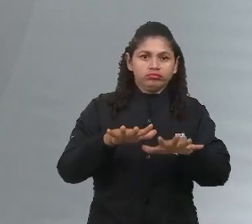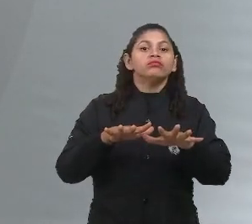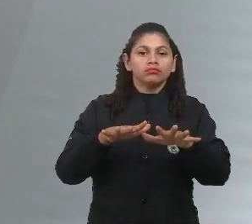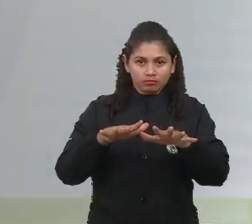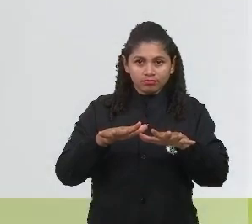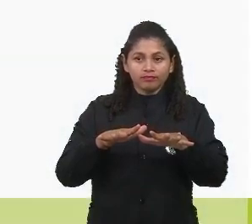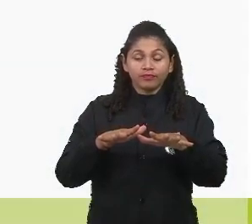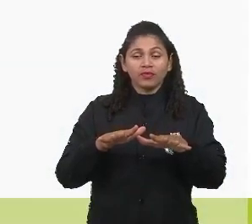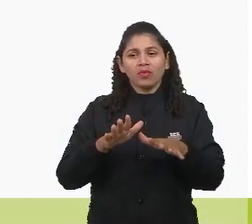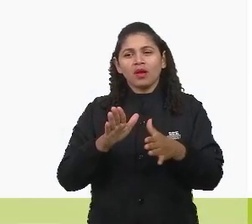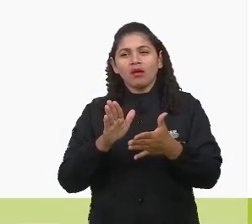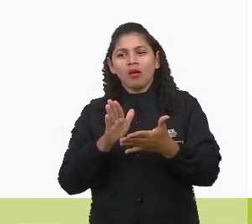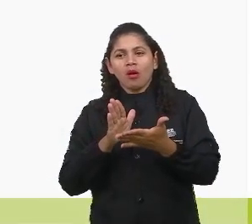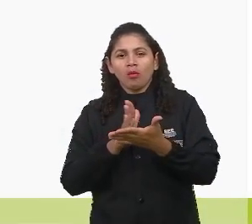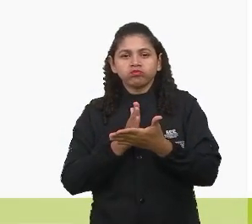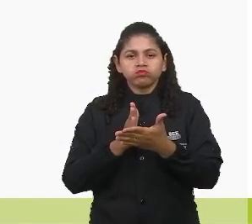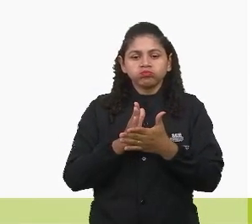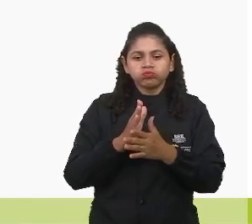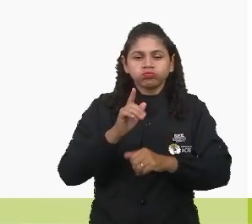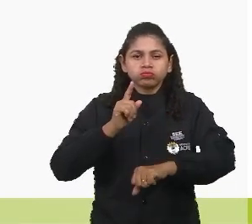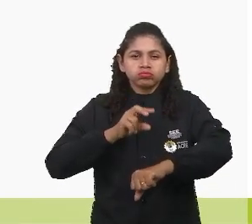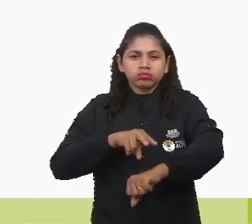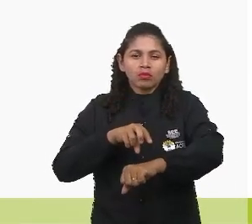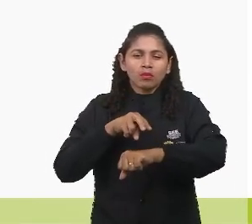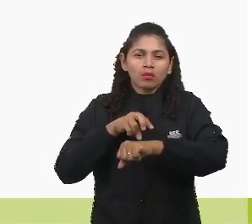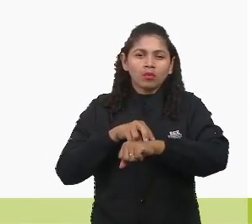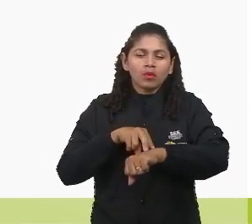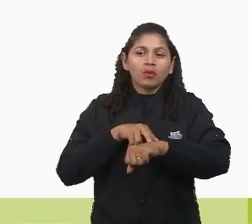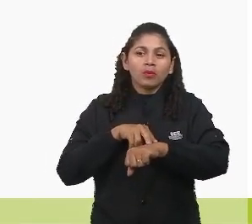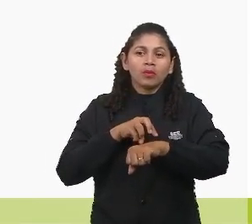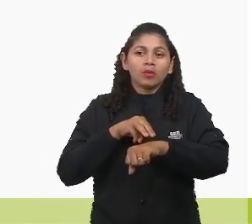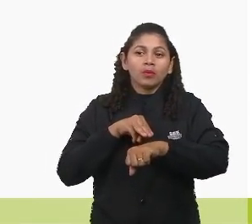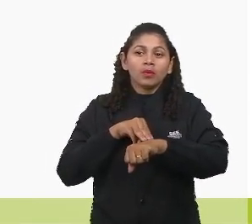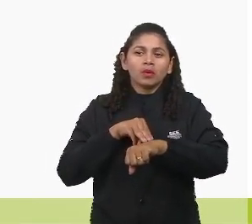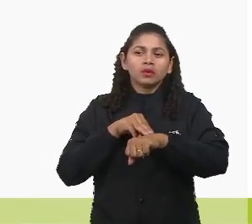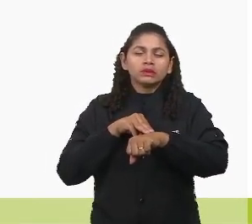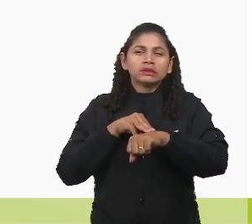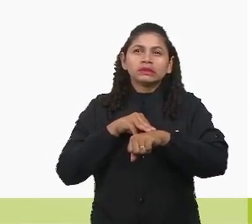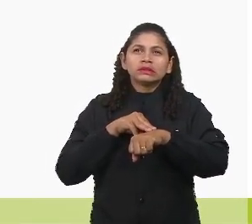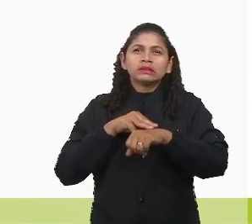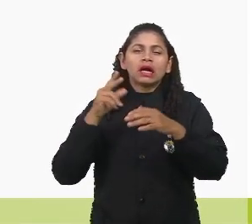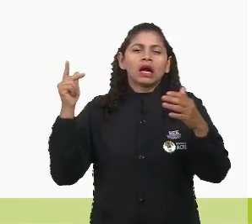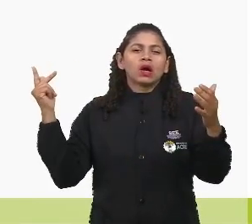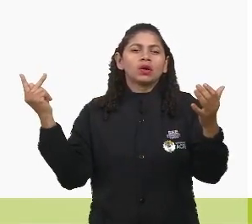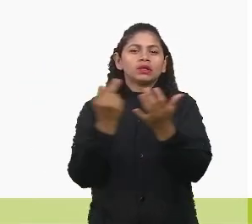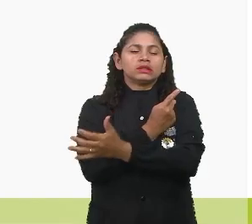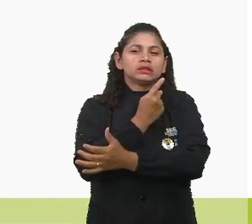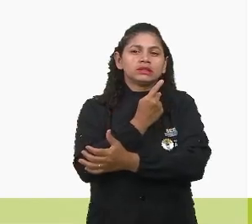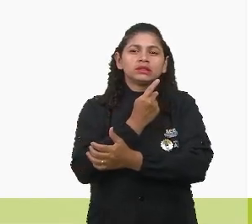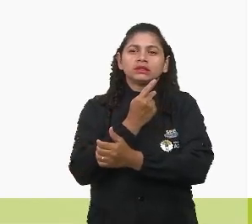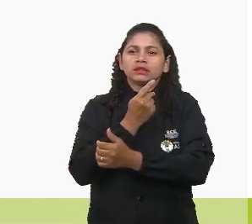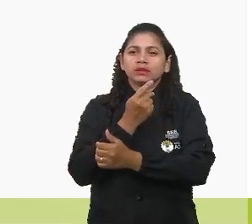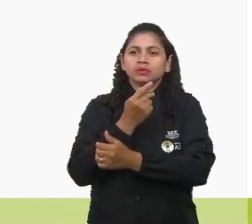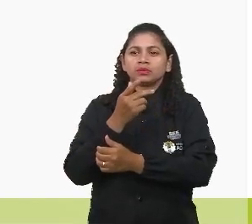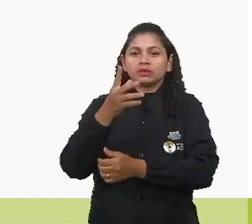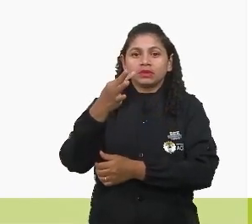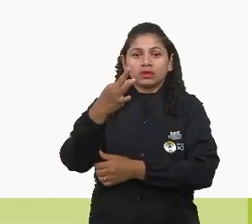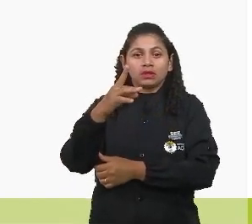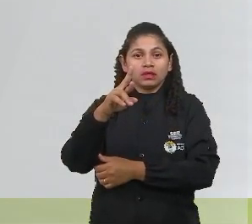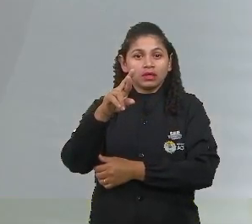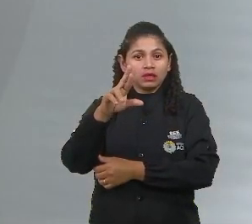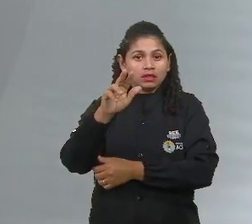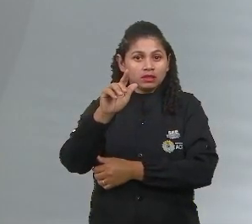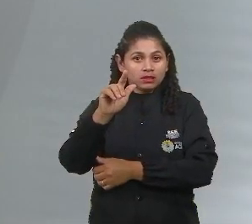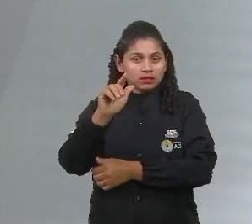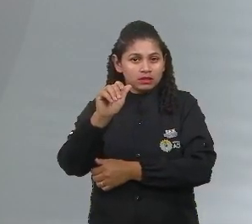determinado momento, aqui, tchum, aconteceu uma tragédia. Um grande amigo meu, ele